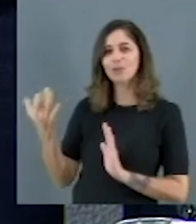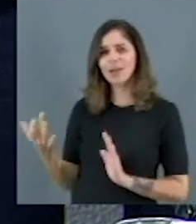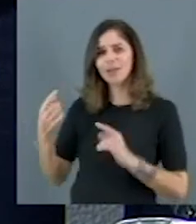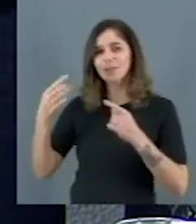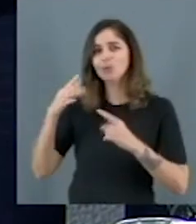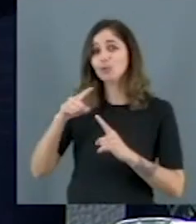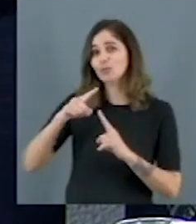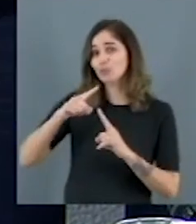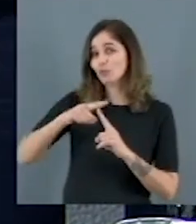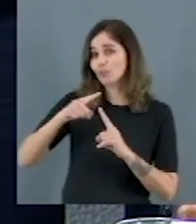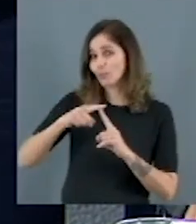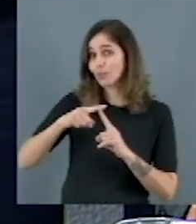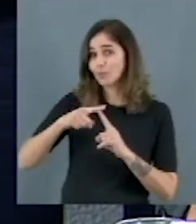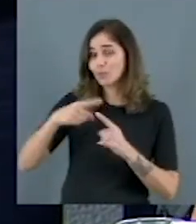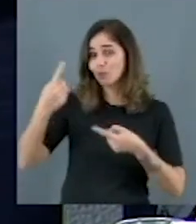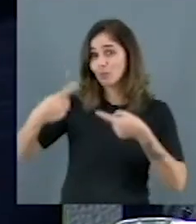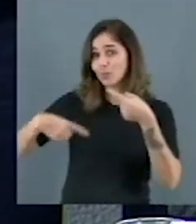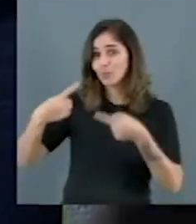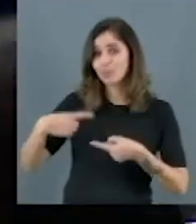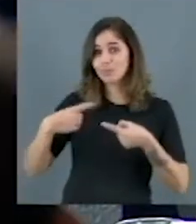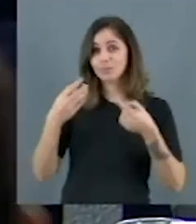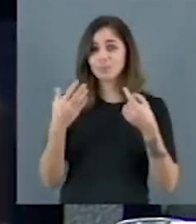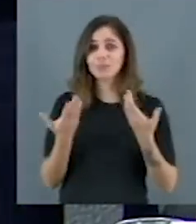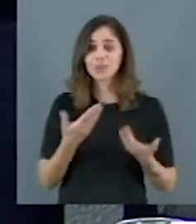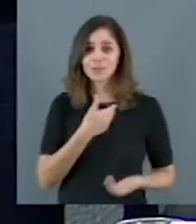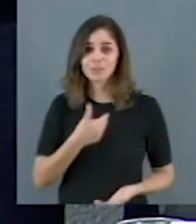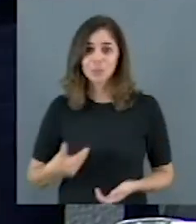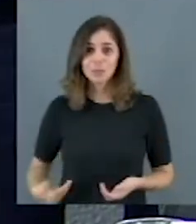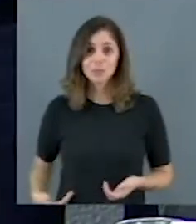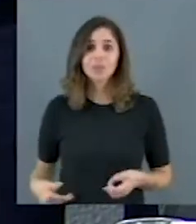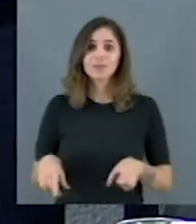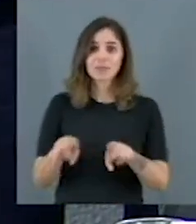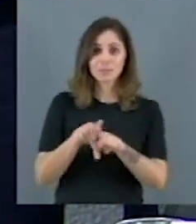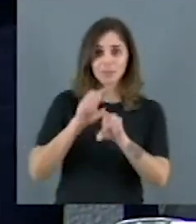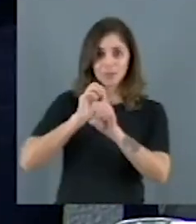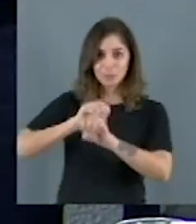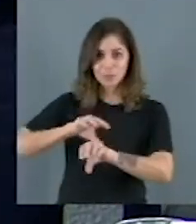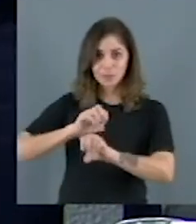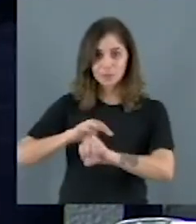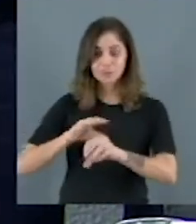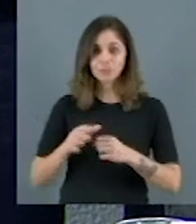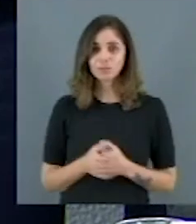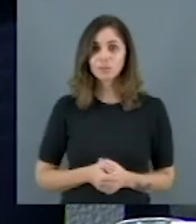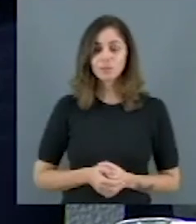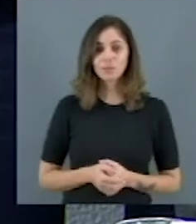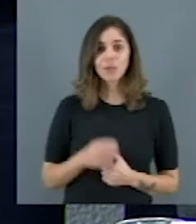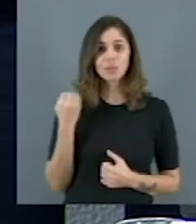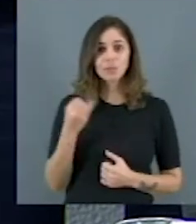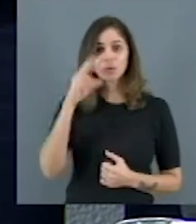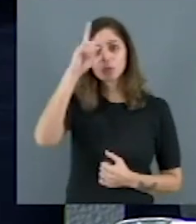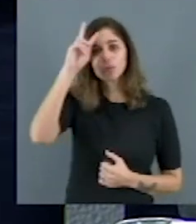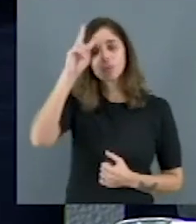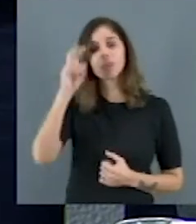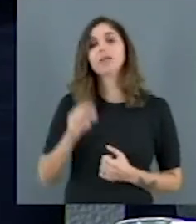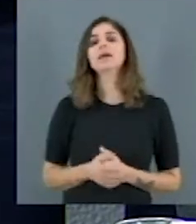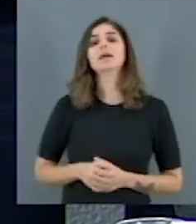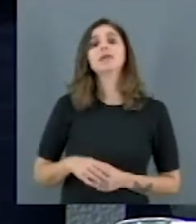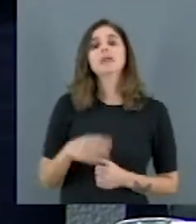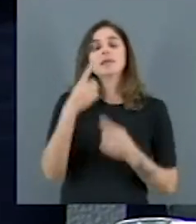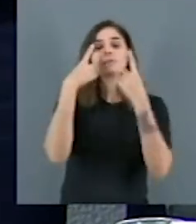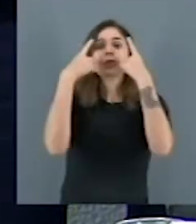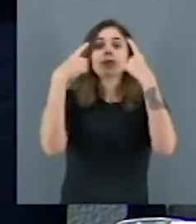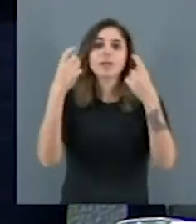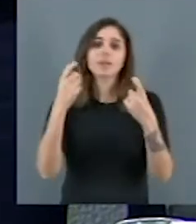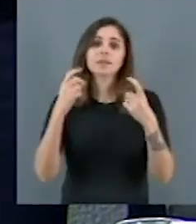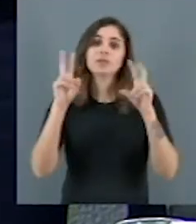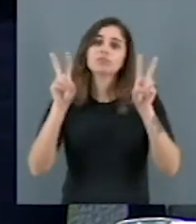as políticas de educação. E é preciso lembrar que a violência é um tema complexo. E, por